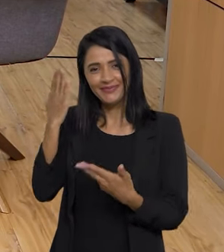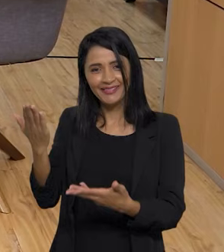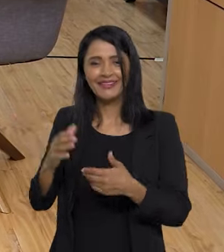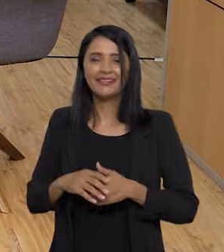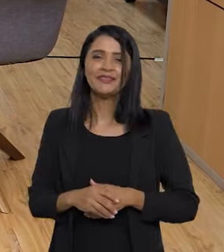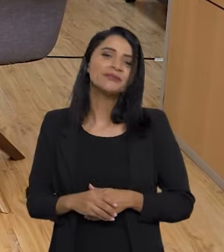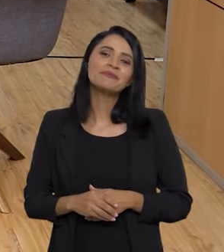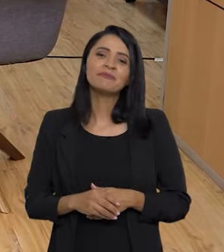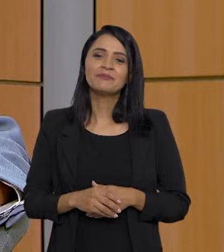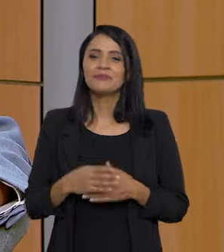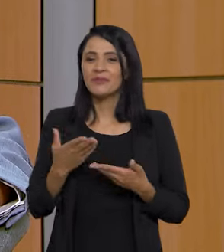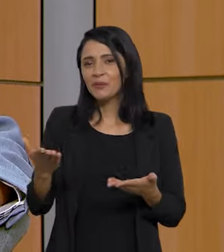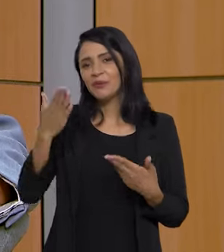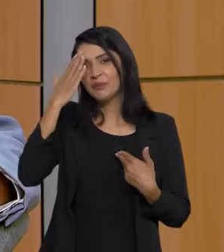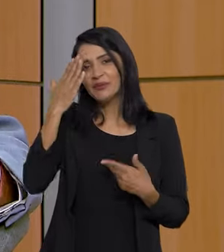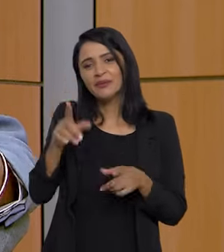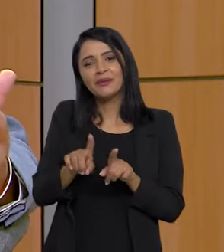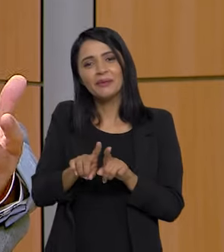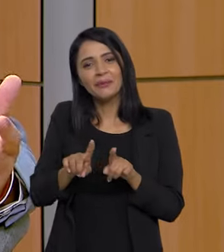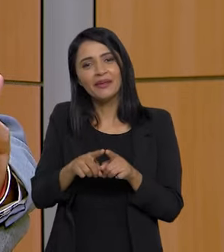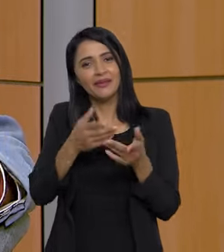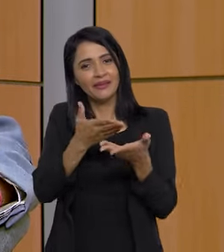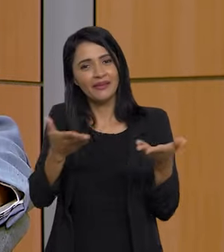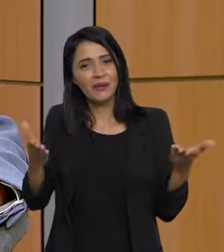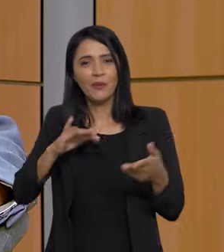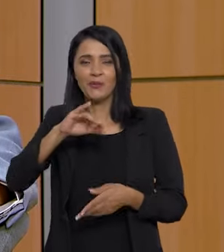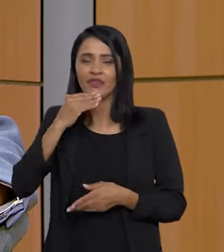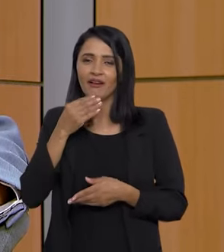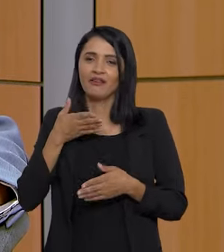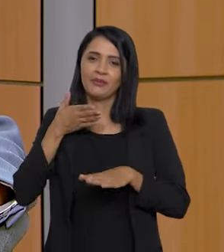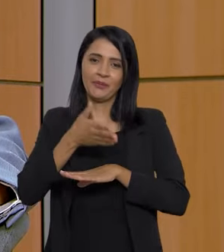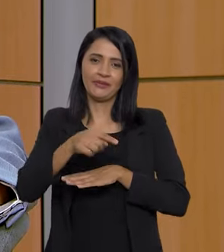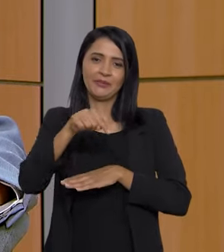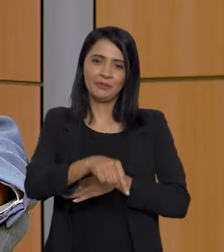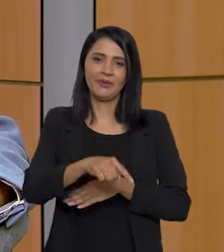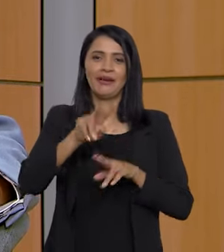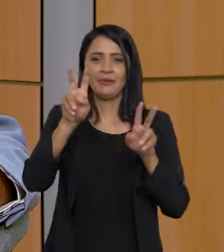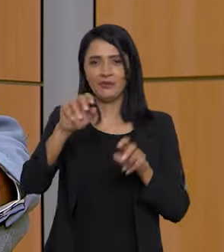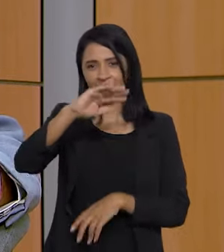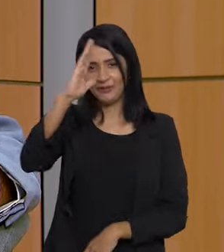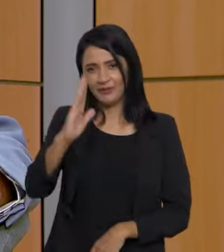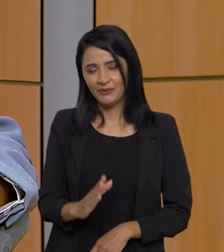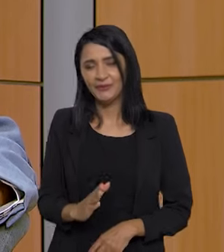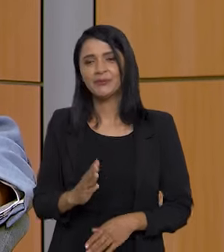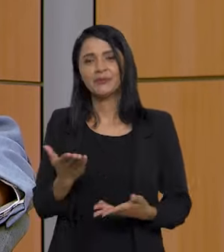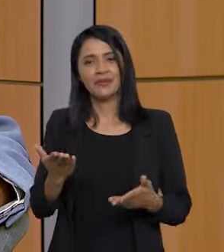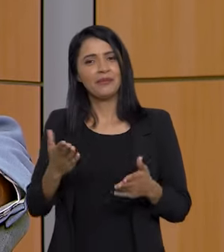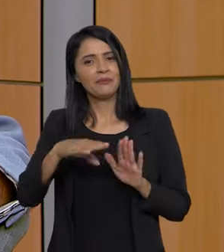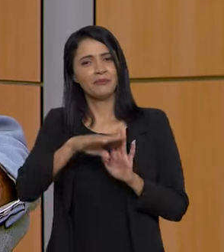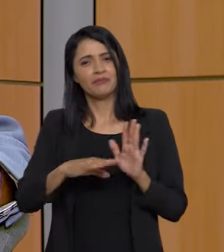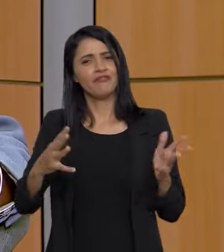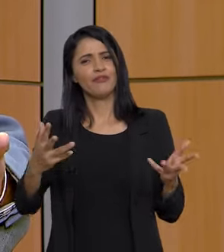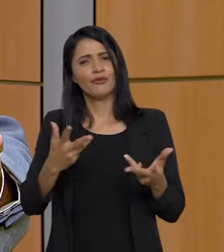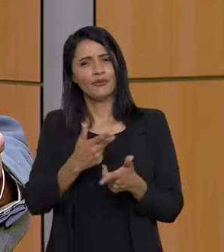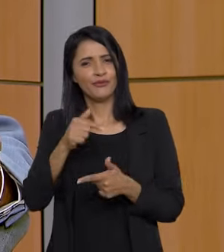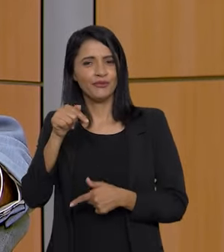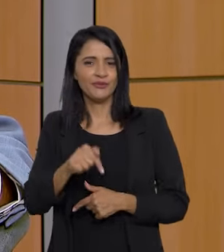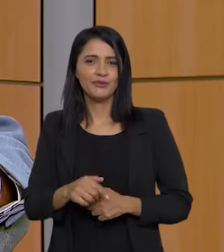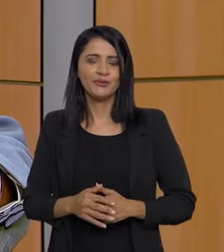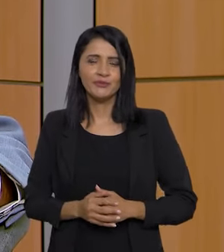Muito obrigado, Graciela de Tencoura. E muito obrigado pela oportunidade de participar no Brasil em Pauta, esse programa